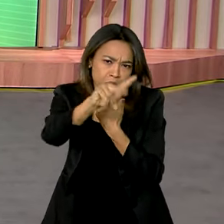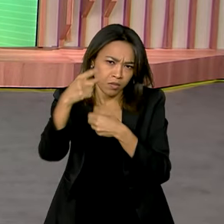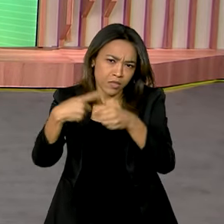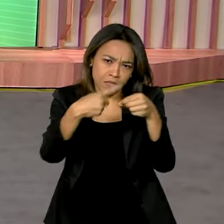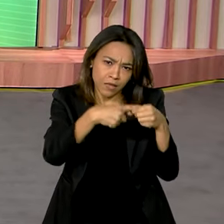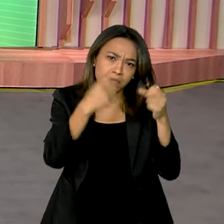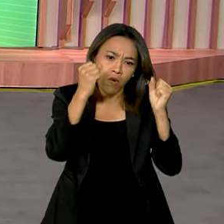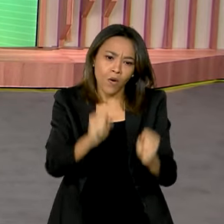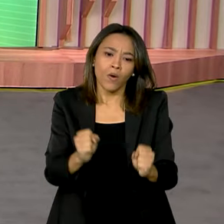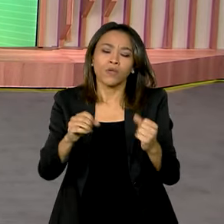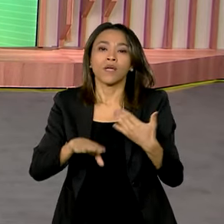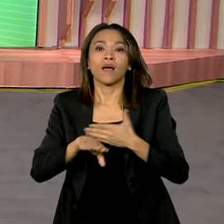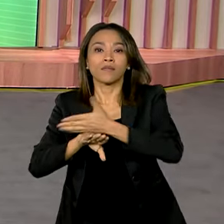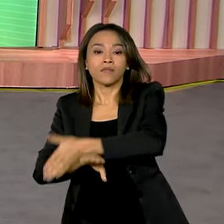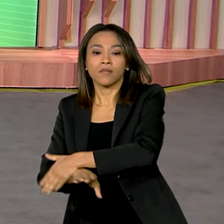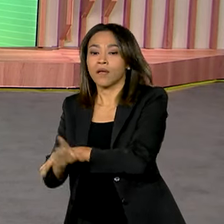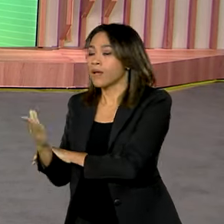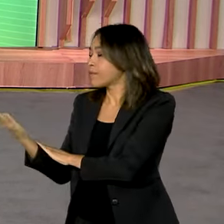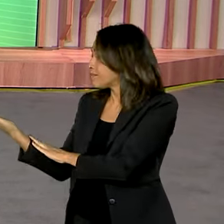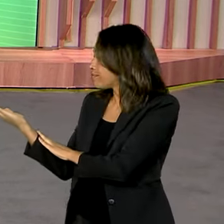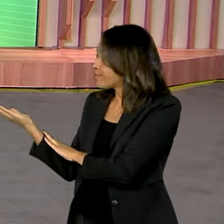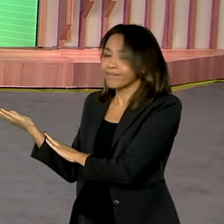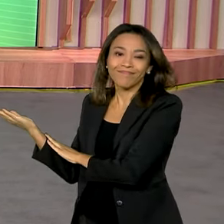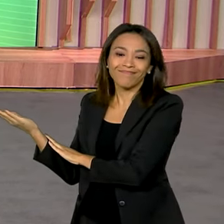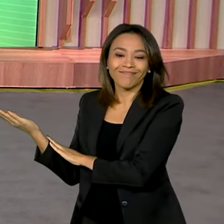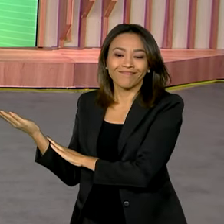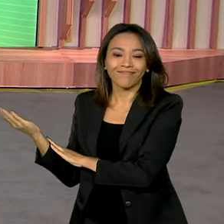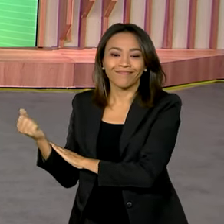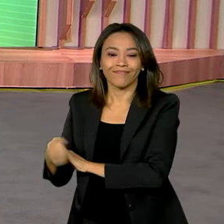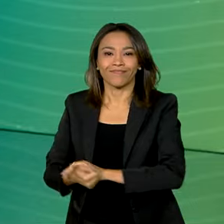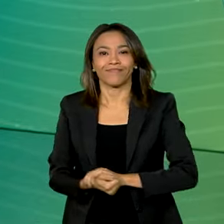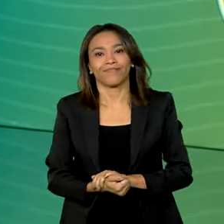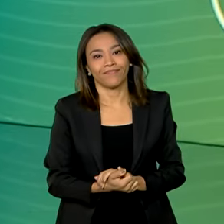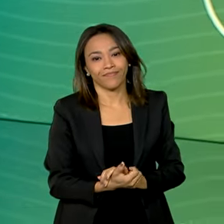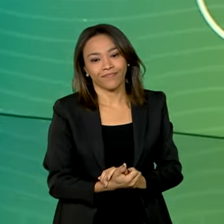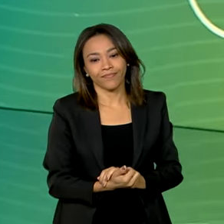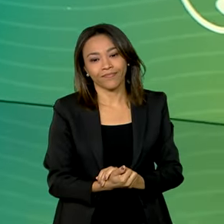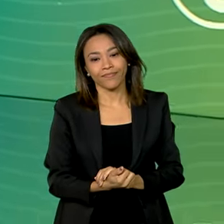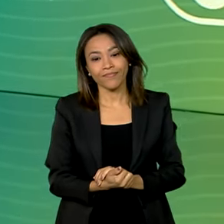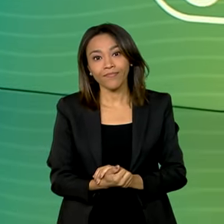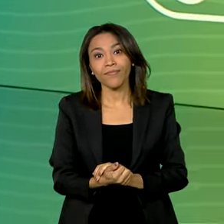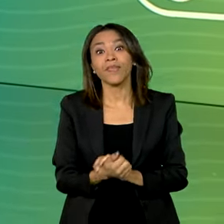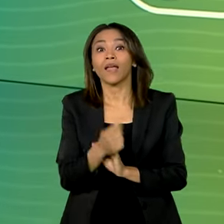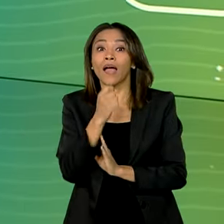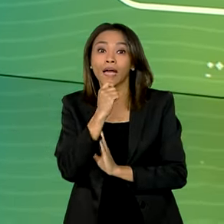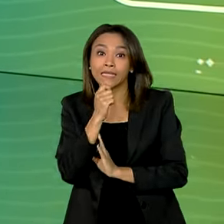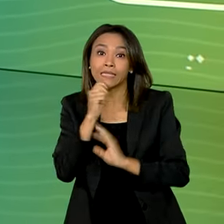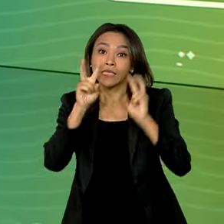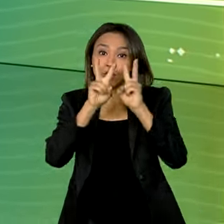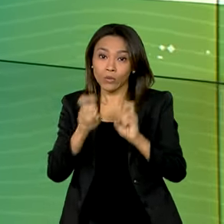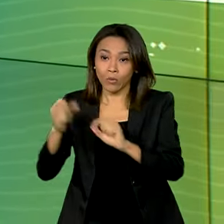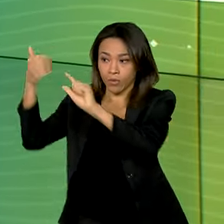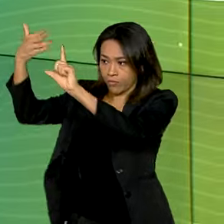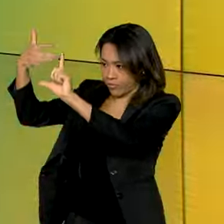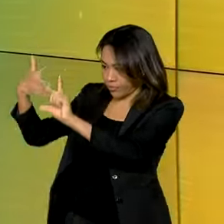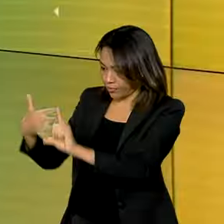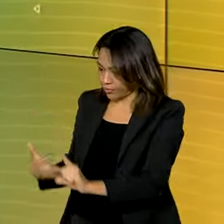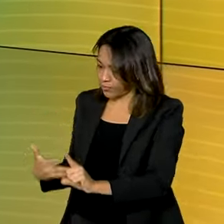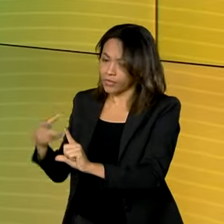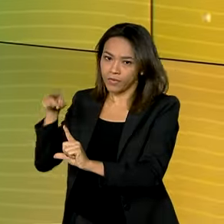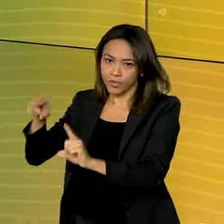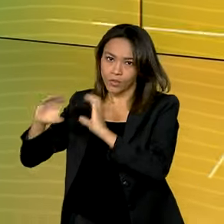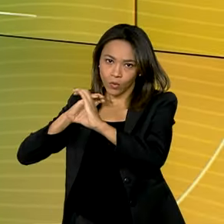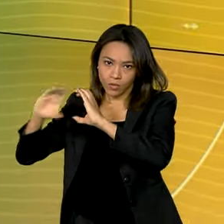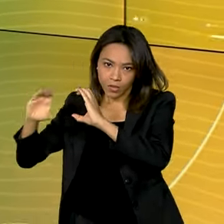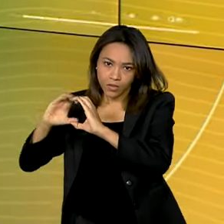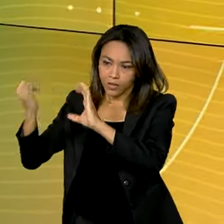basta acessar gov.br barra Comunica.br. E ainda sobre o Comunica.br, os dados de abril